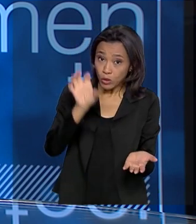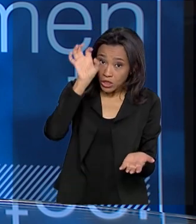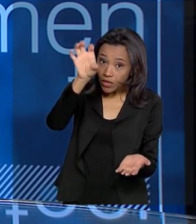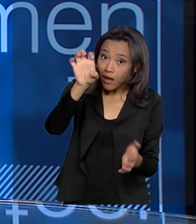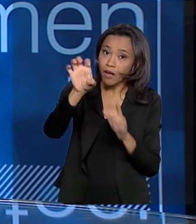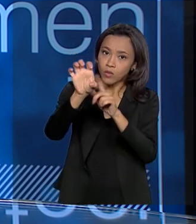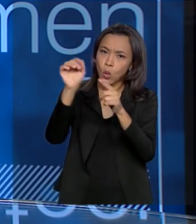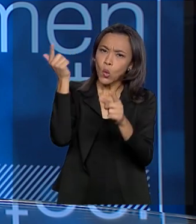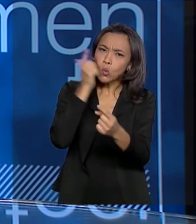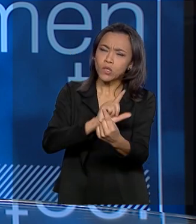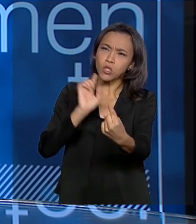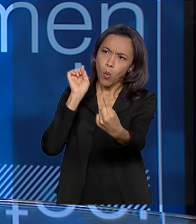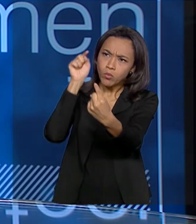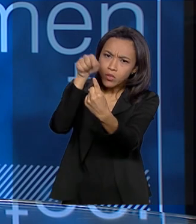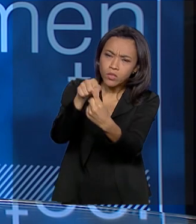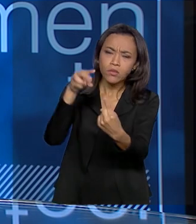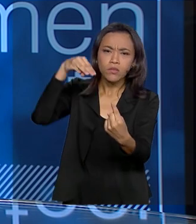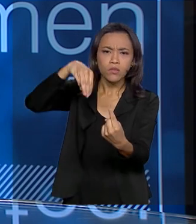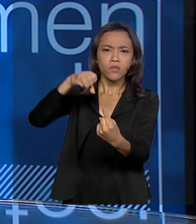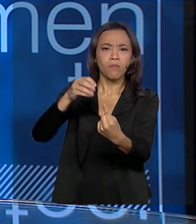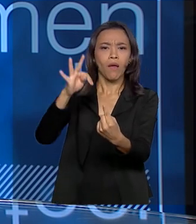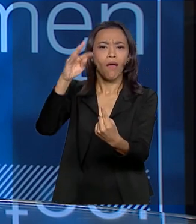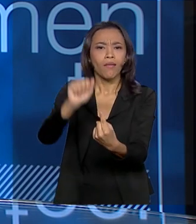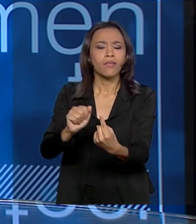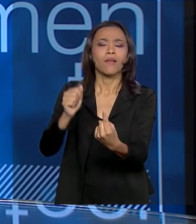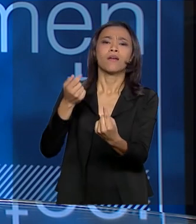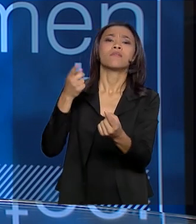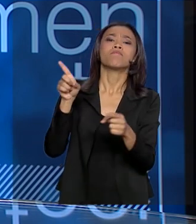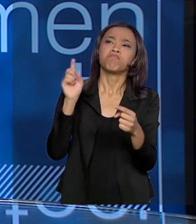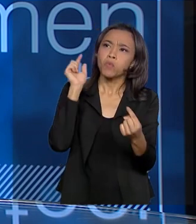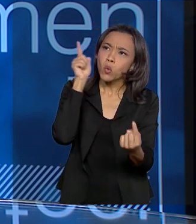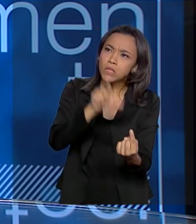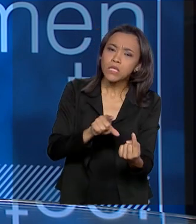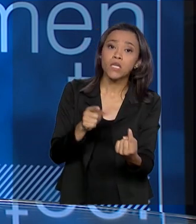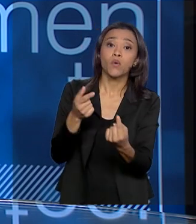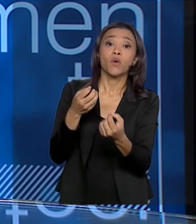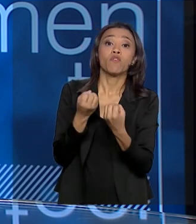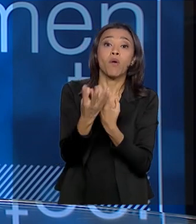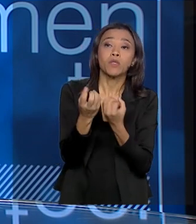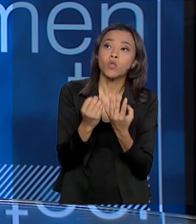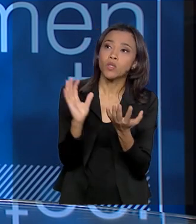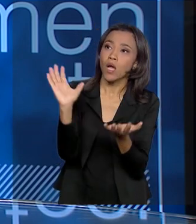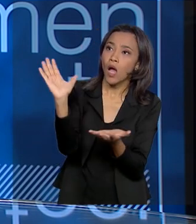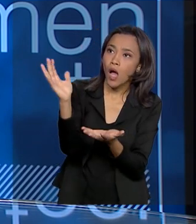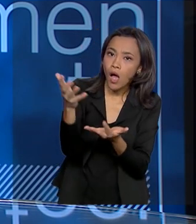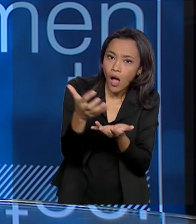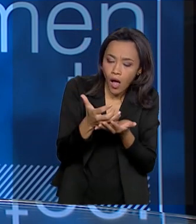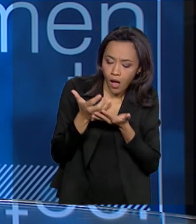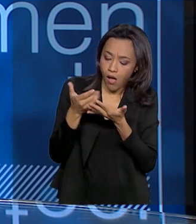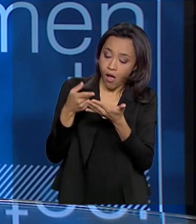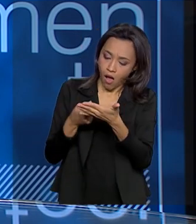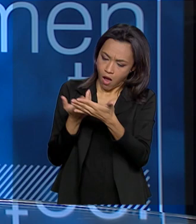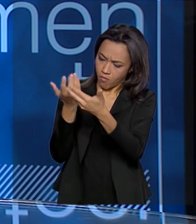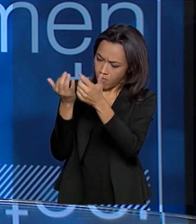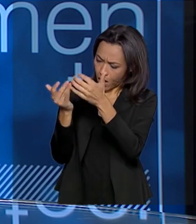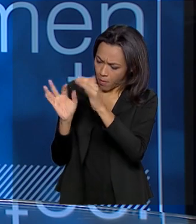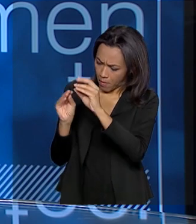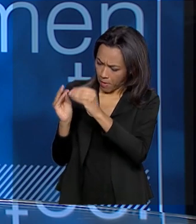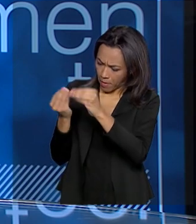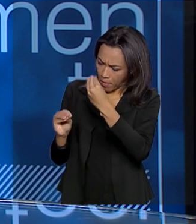determinadas metas, inclusive de dar informações precisas sobre o balanço hídrico, então nós repassamos